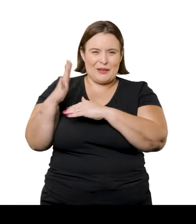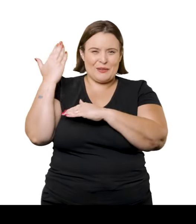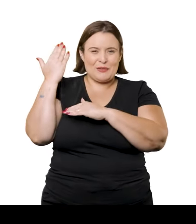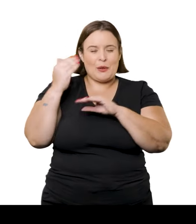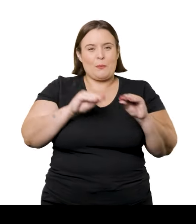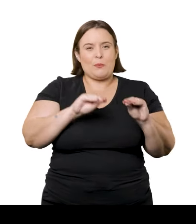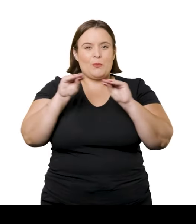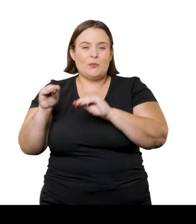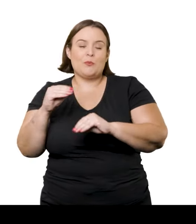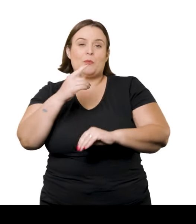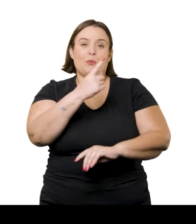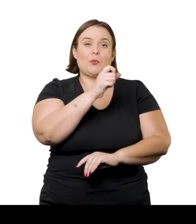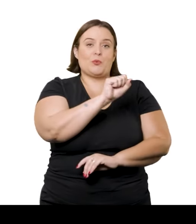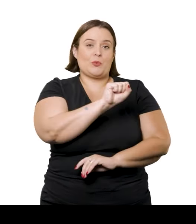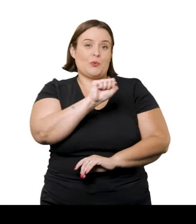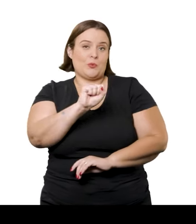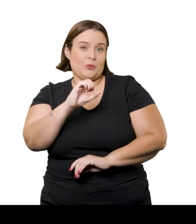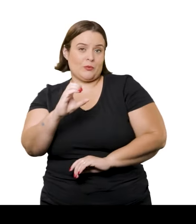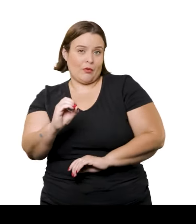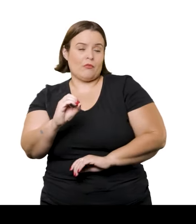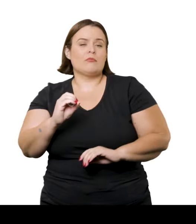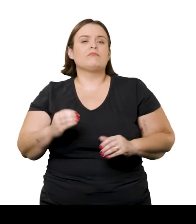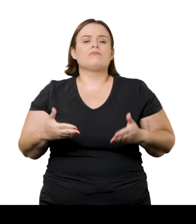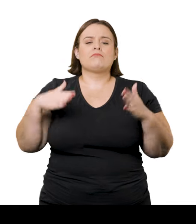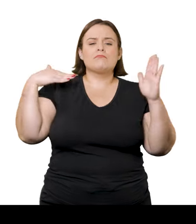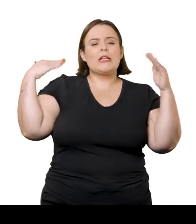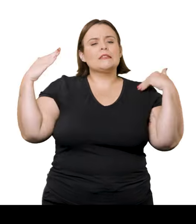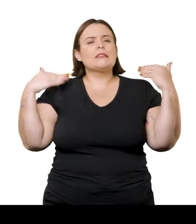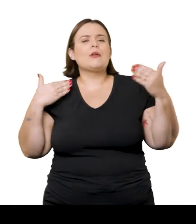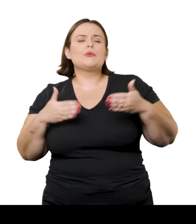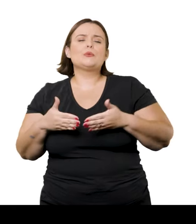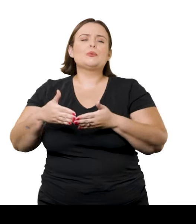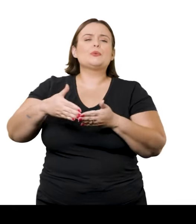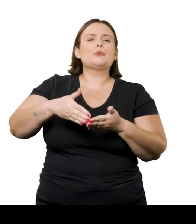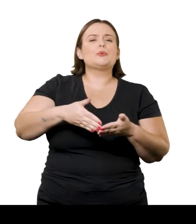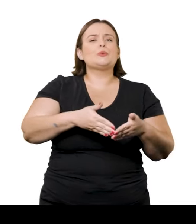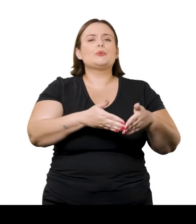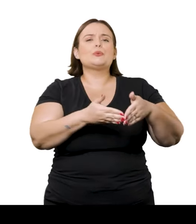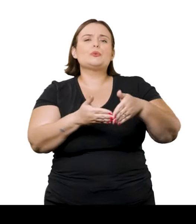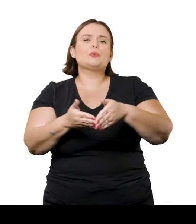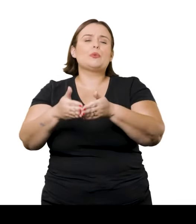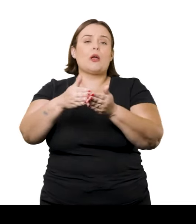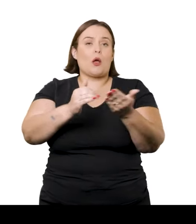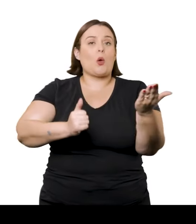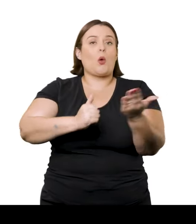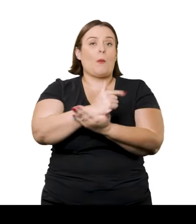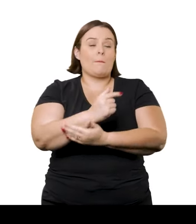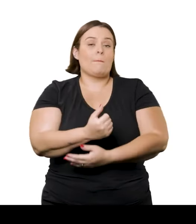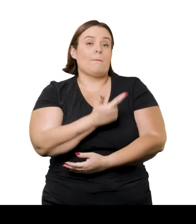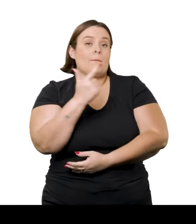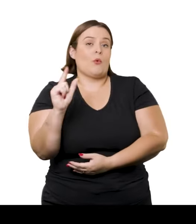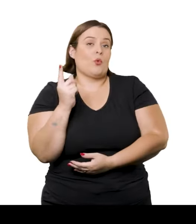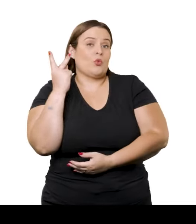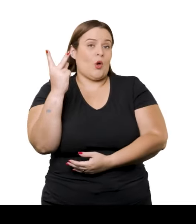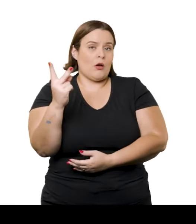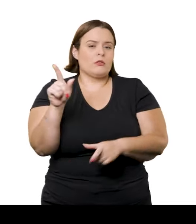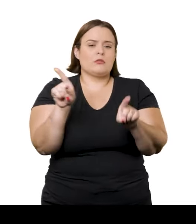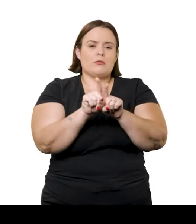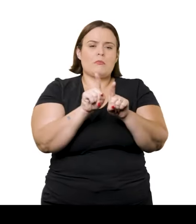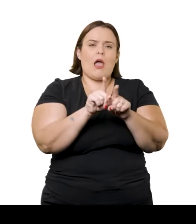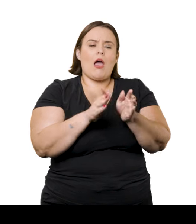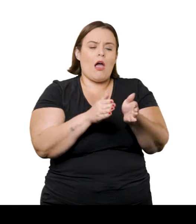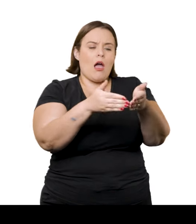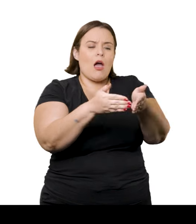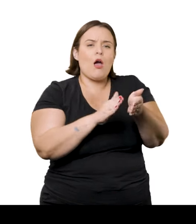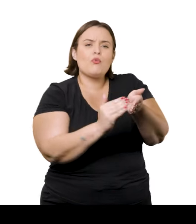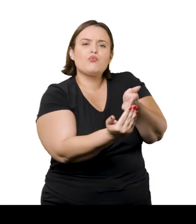Giverny, nos anos 1880, e fazia pequenas incursões pela região. Lá, ele adquiriu mais dois barcos e um tipo